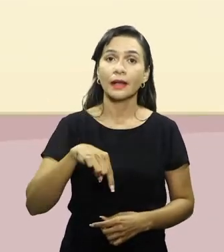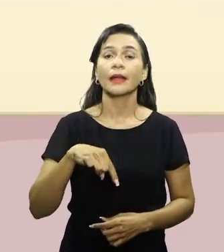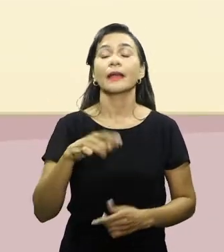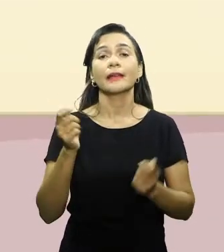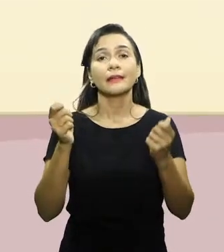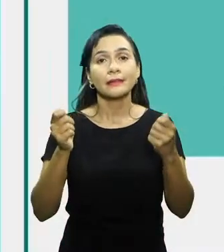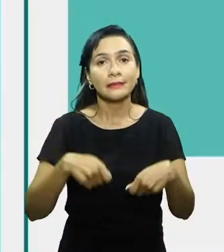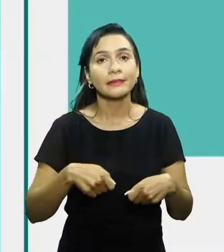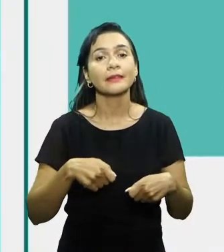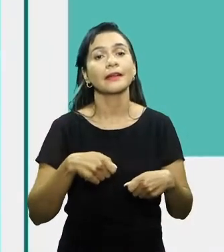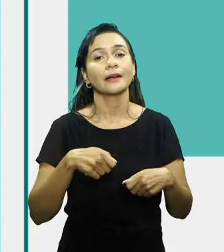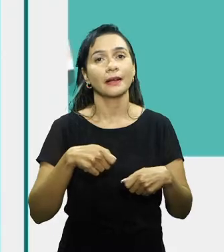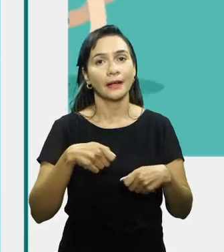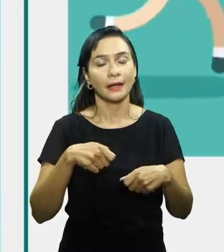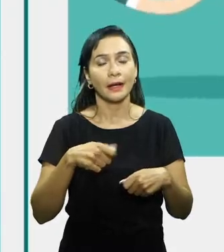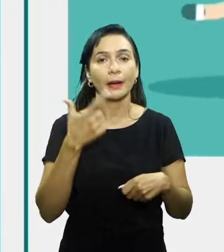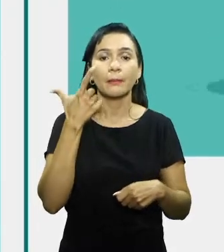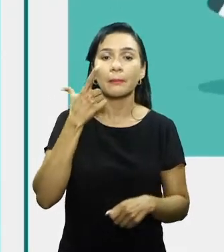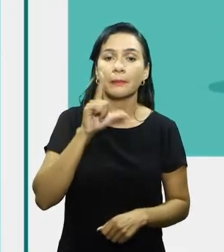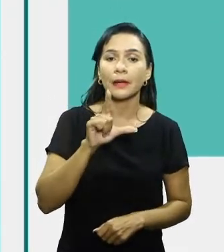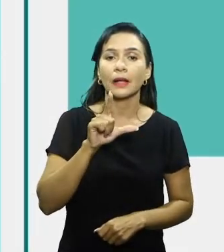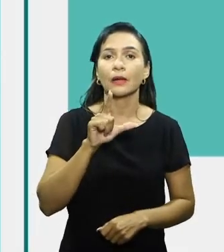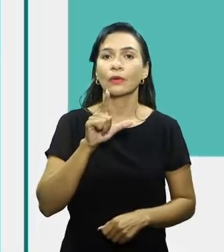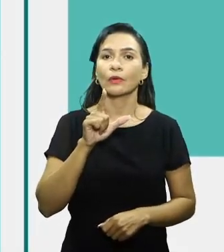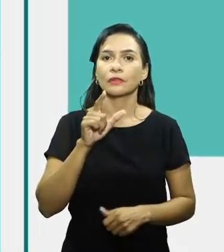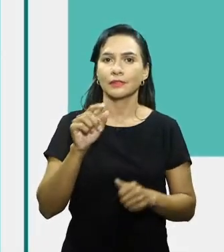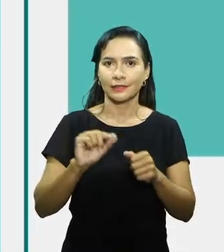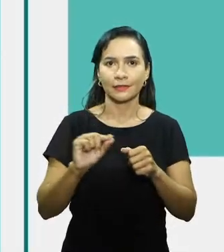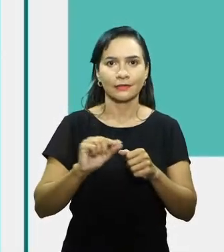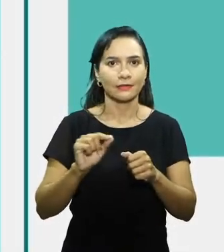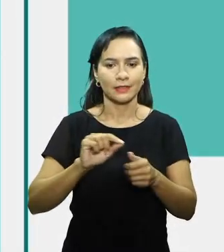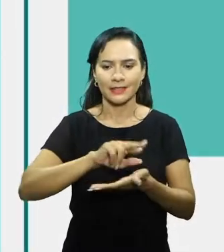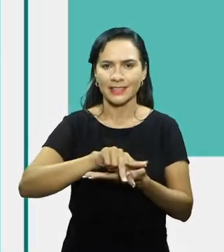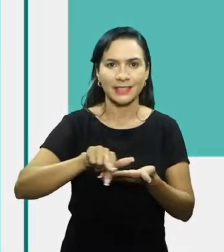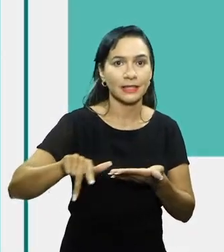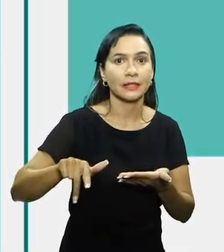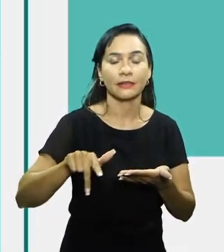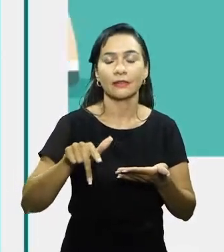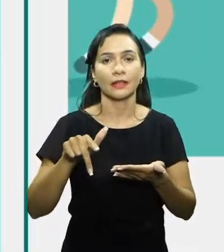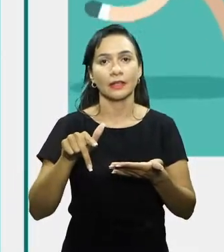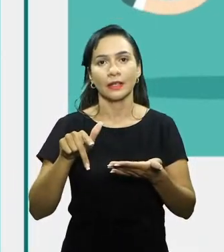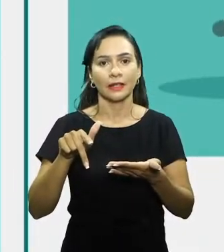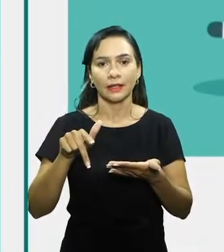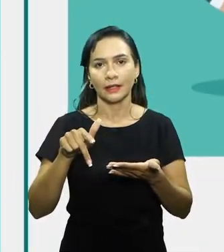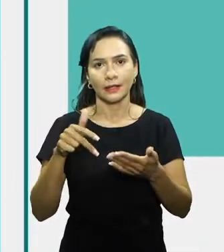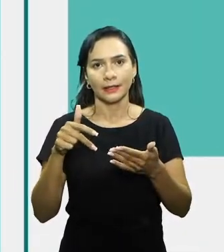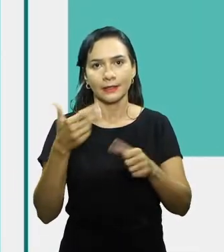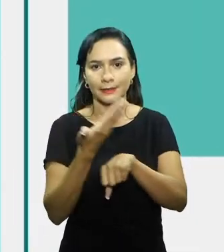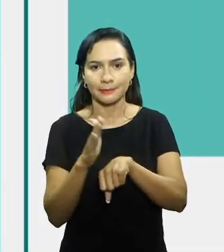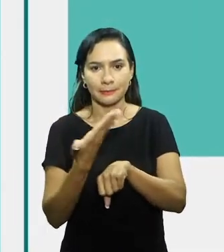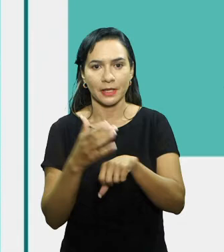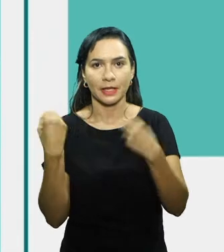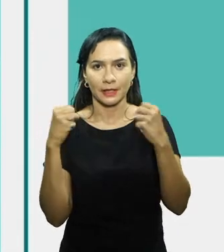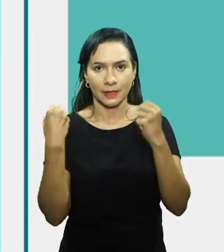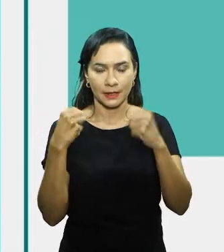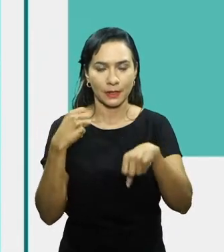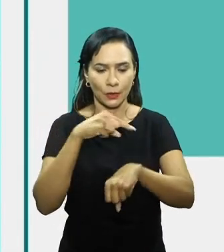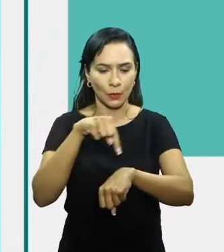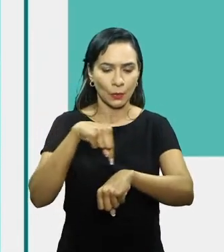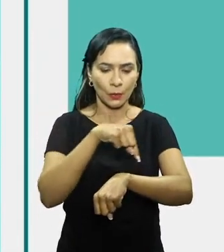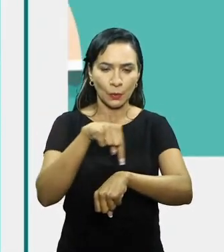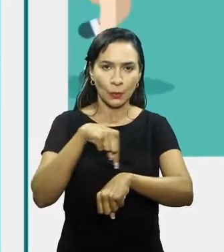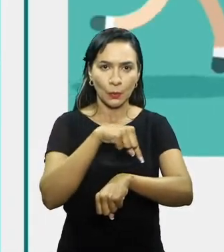de sustentar uma dada carga de atividade por um longo período de tempo, sem cansar, certo?